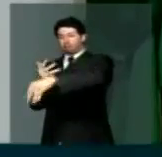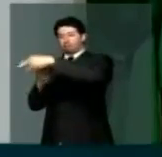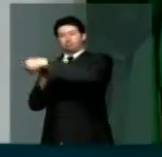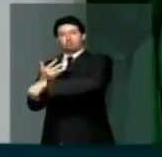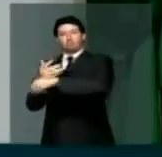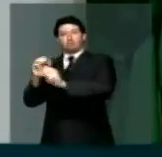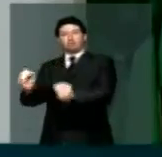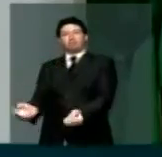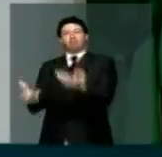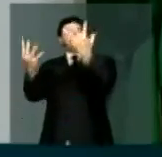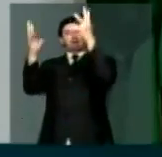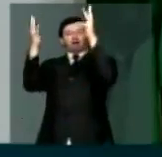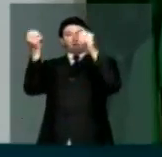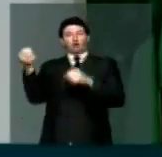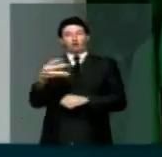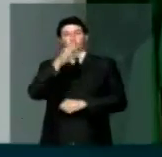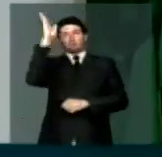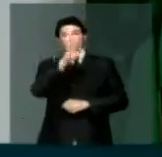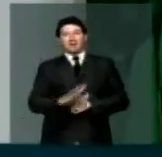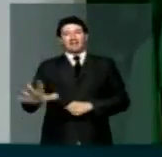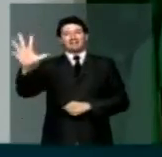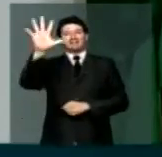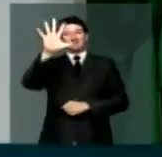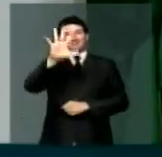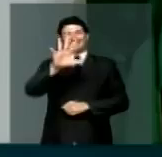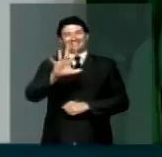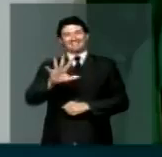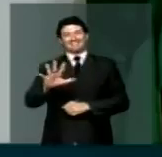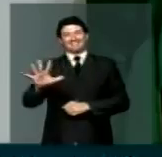jardins esquecidos do Brasil. Nós,